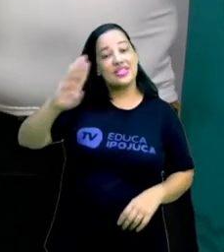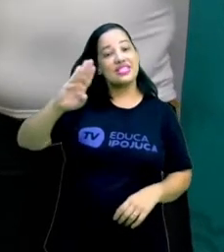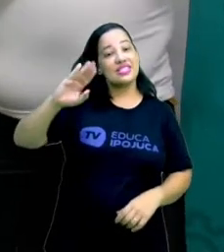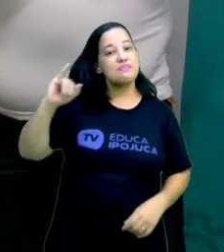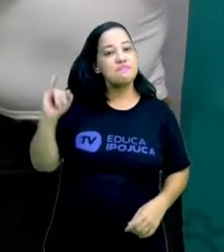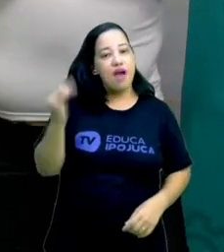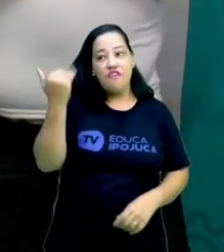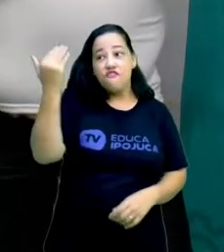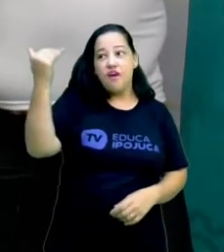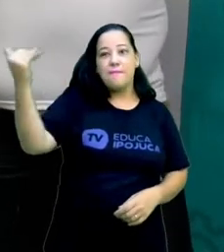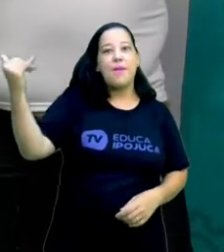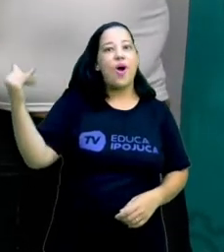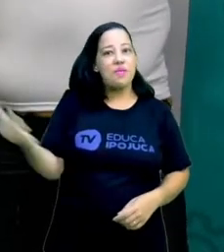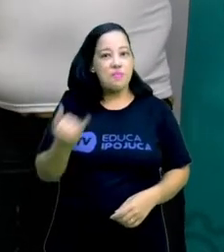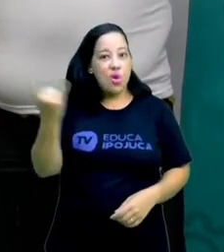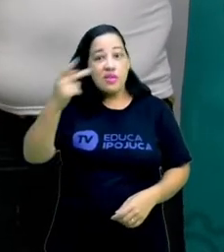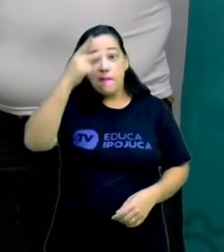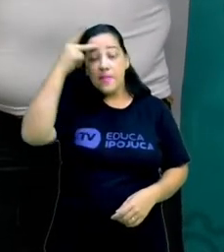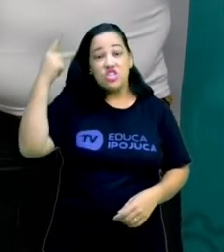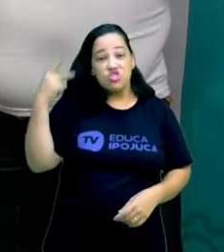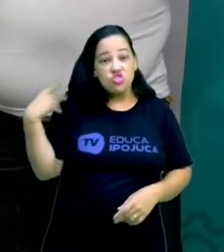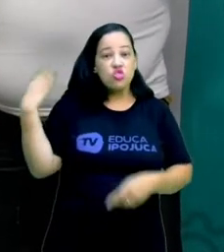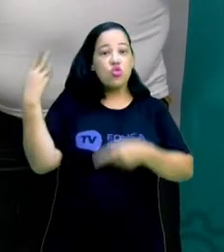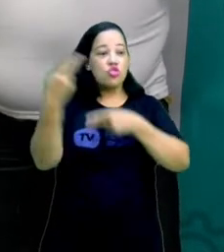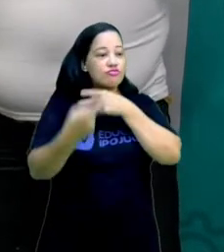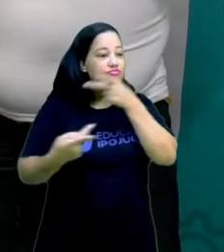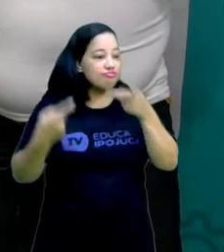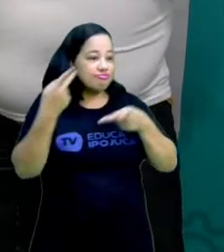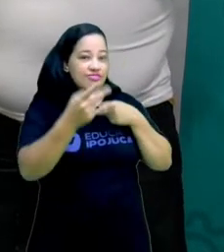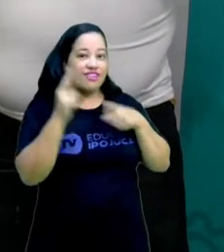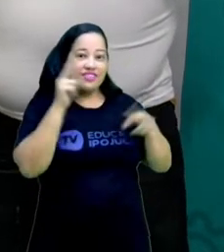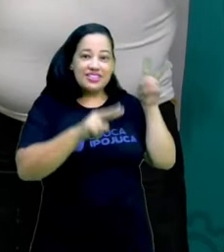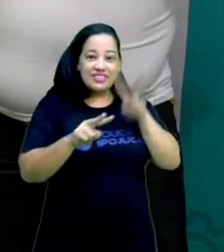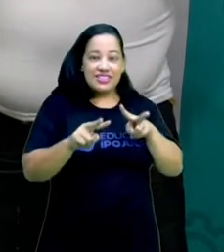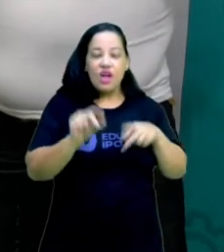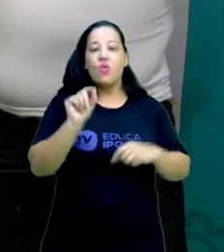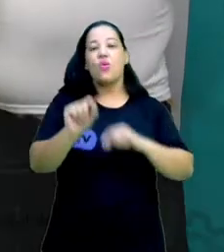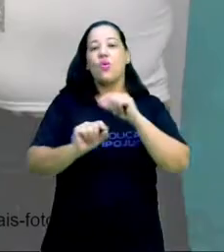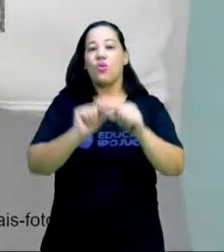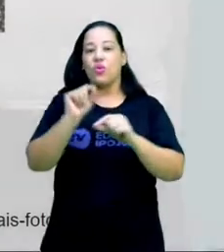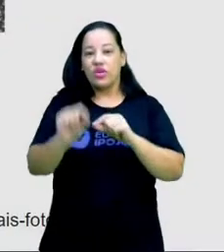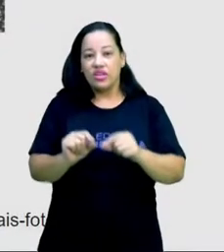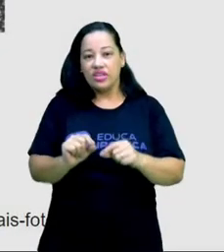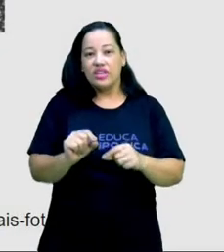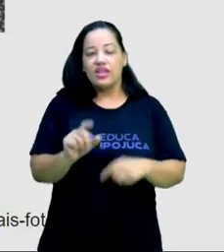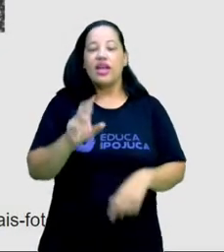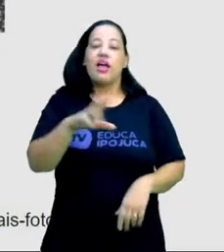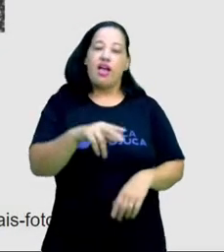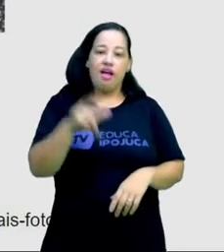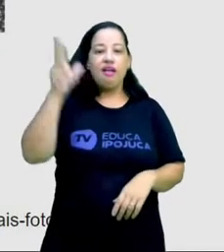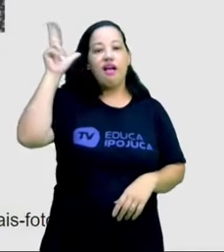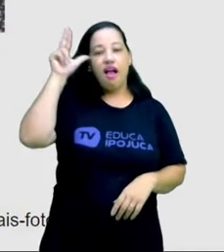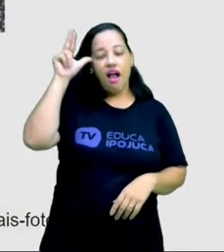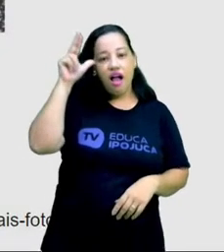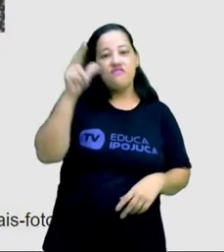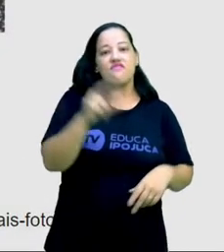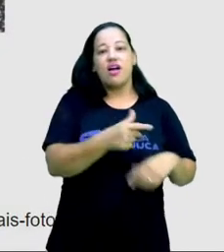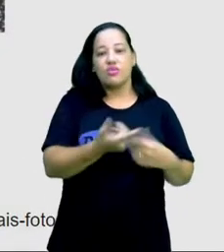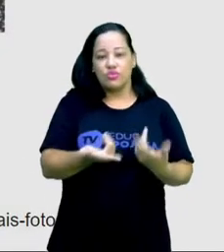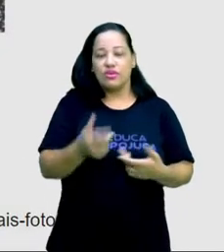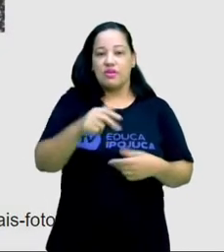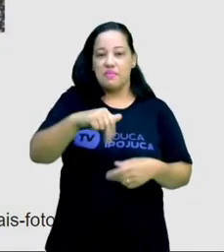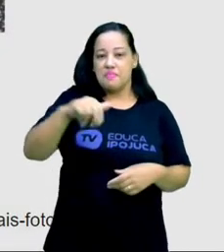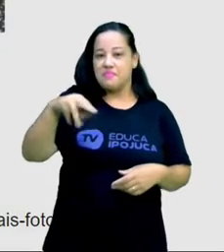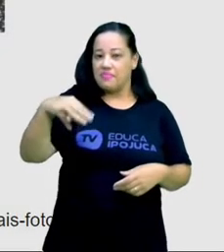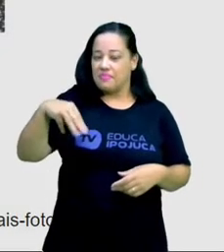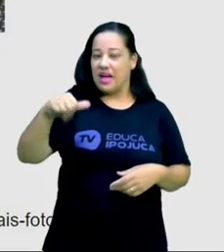e a mais famosa que o povo vem de fora para visitar é o cavalo marinho, que daqui a pouquinho a professora